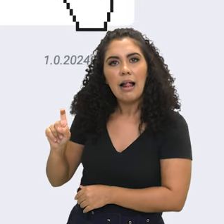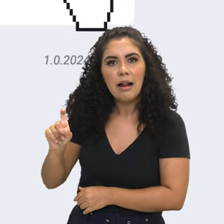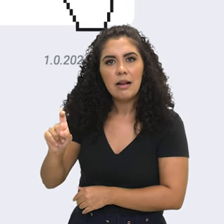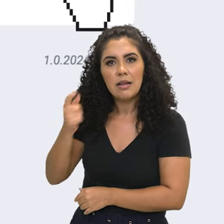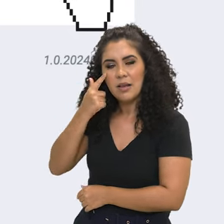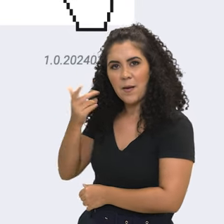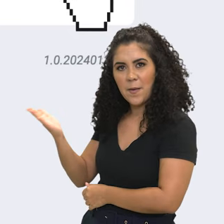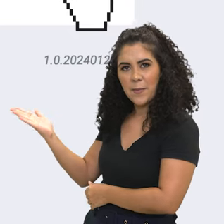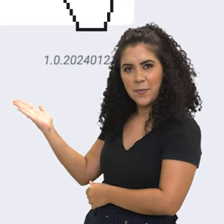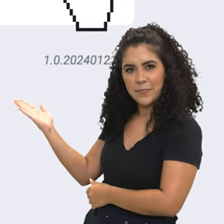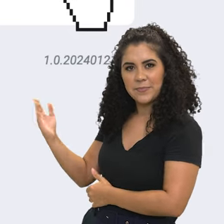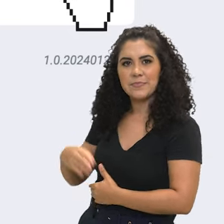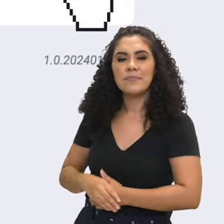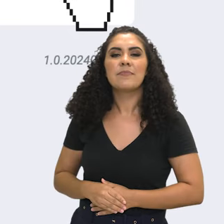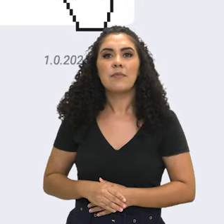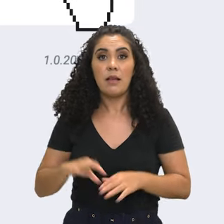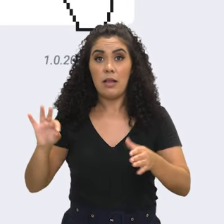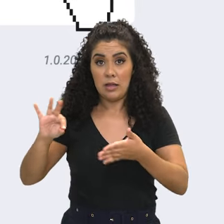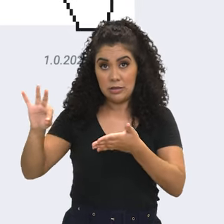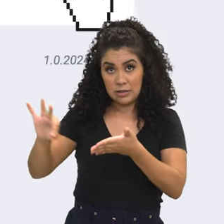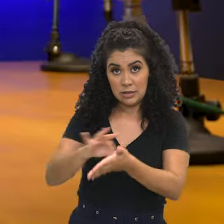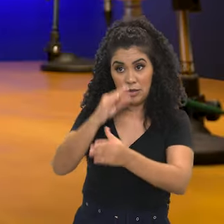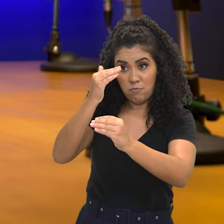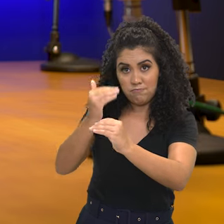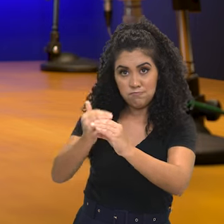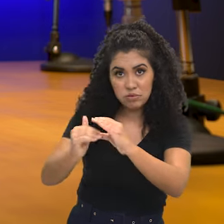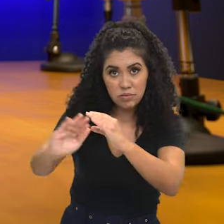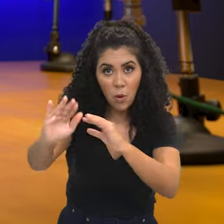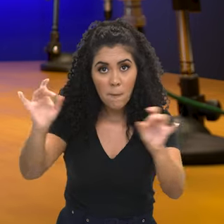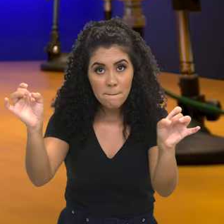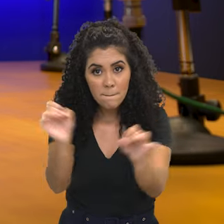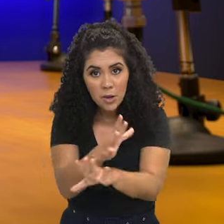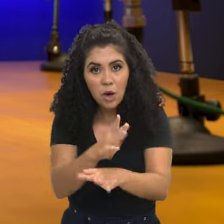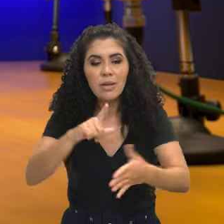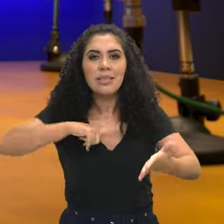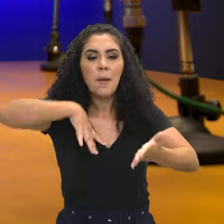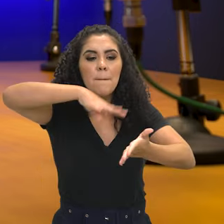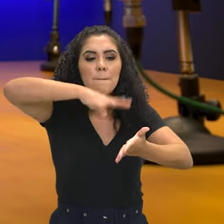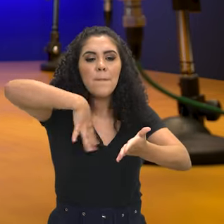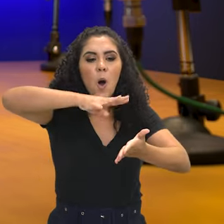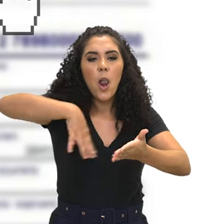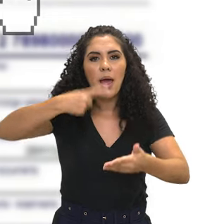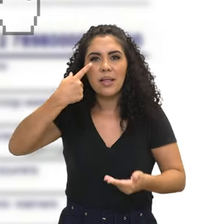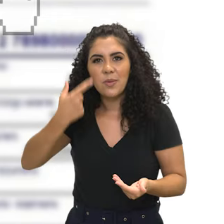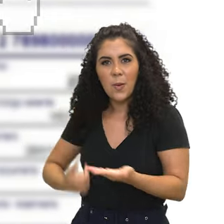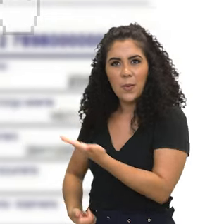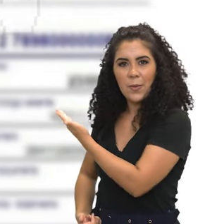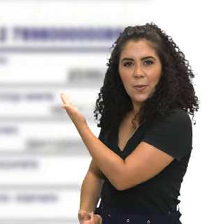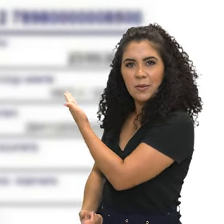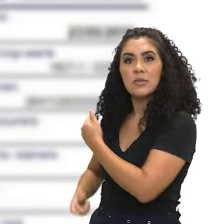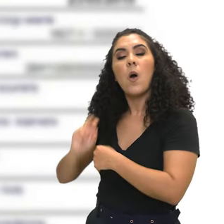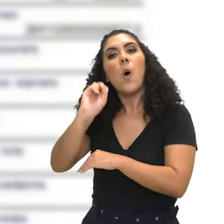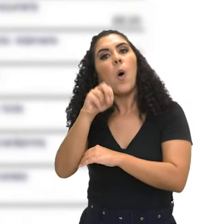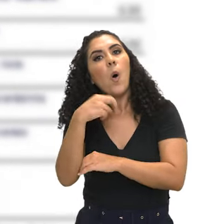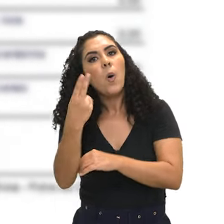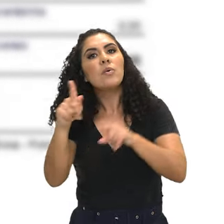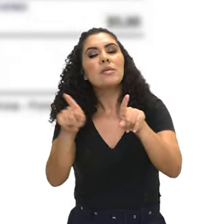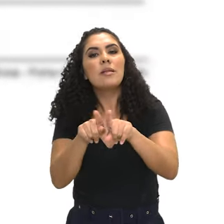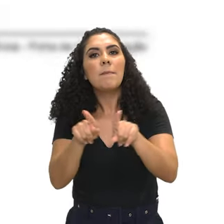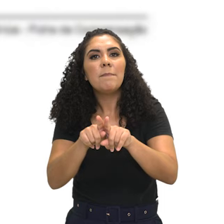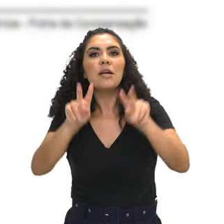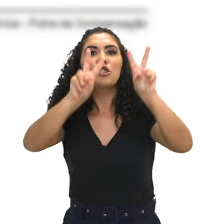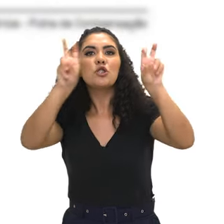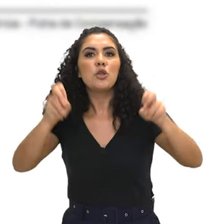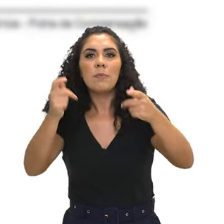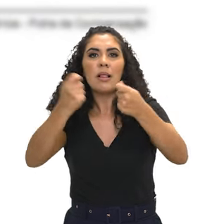e aí clico no botão enviar inscrição. Uma vez a inscrição enviada, vai aparecer o boleto para eu pagar ou vai aparecer o